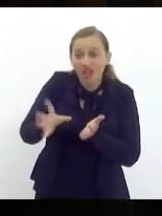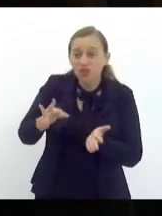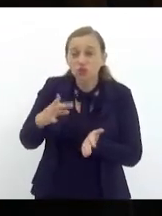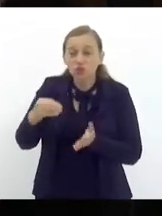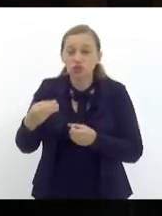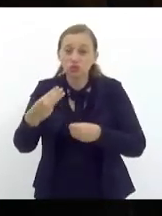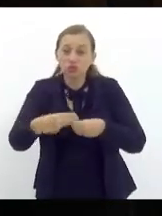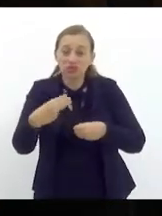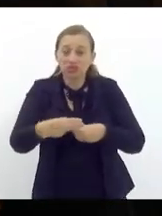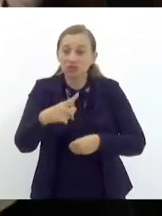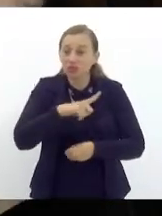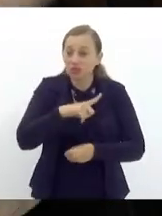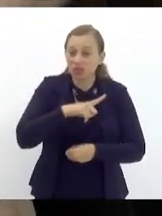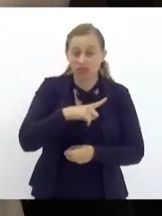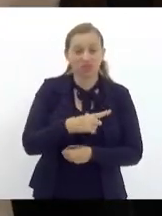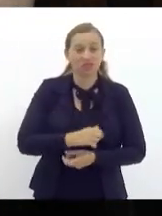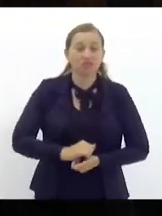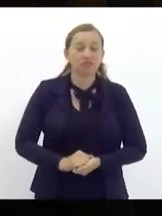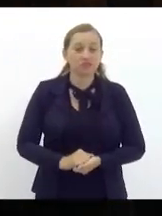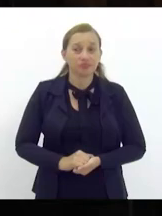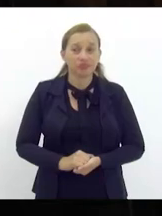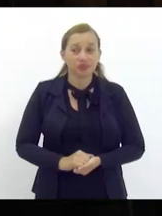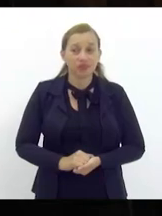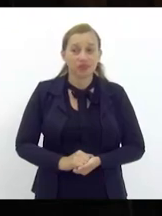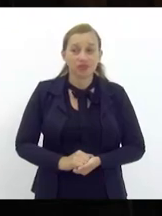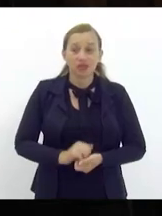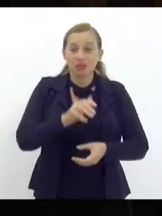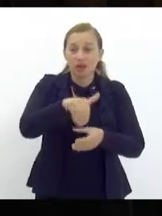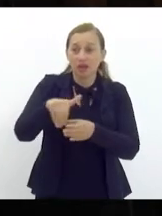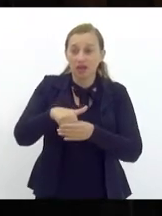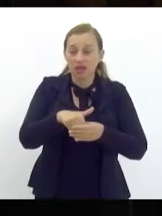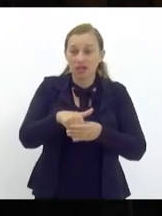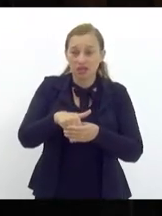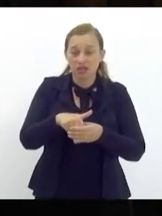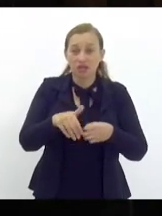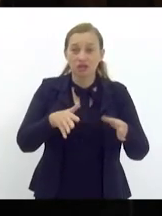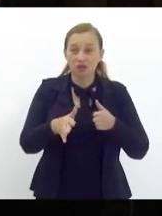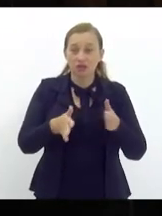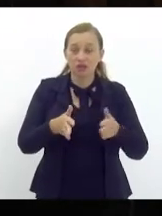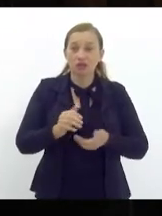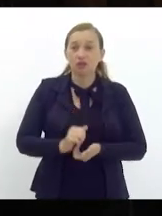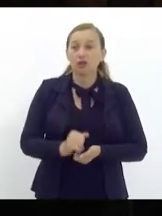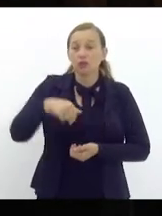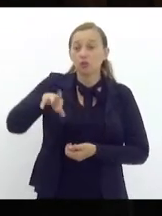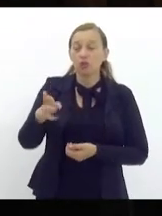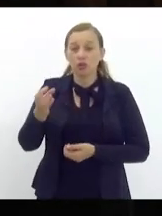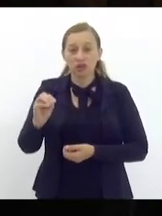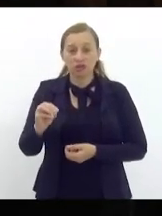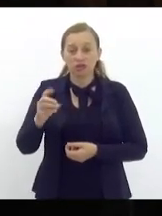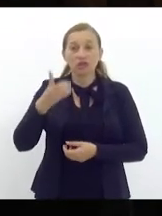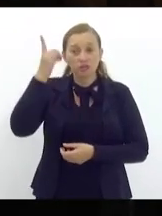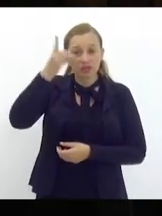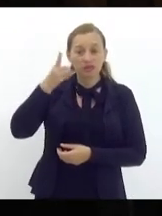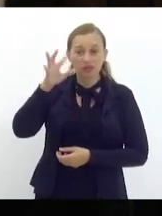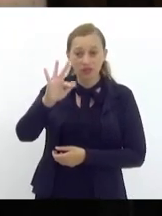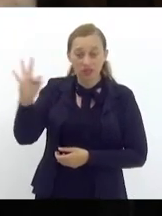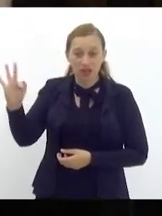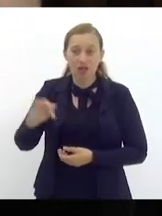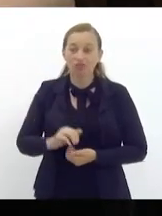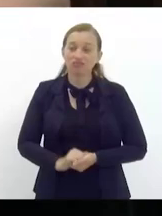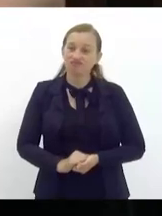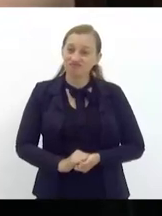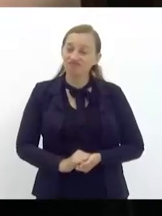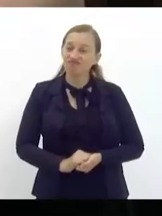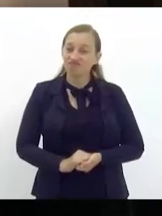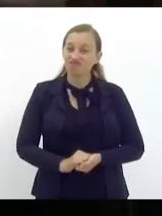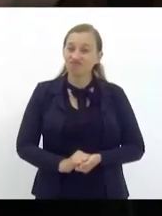município tinha e não tinha para eleger por vaidade o Murilo deputado federal inflaram